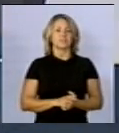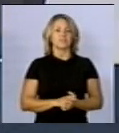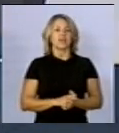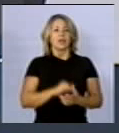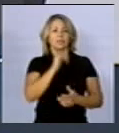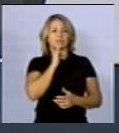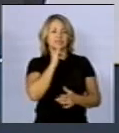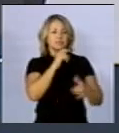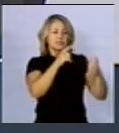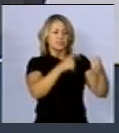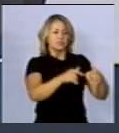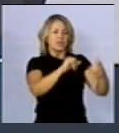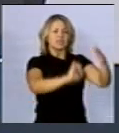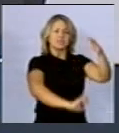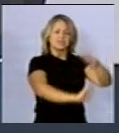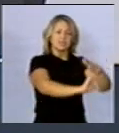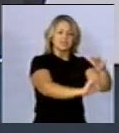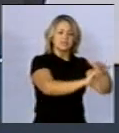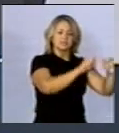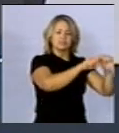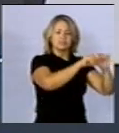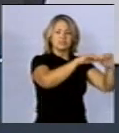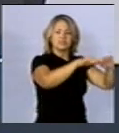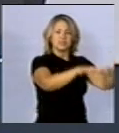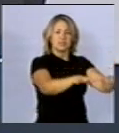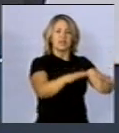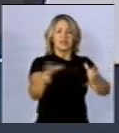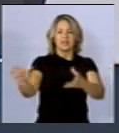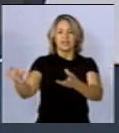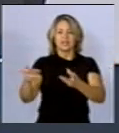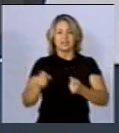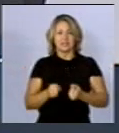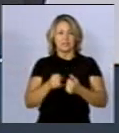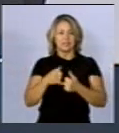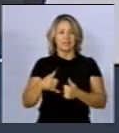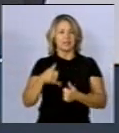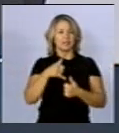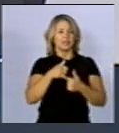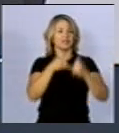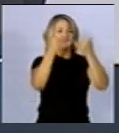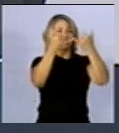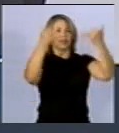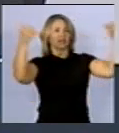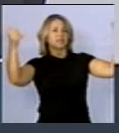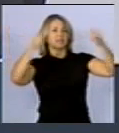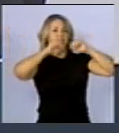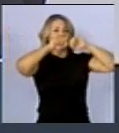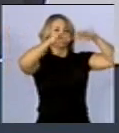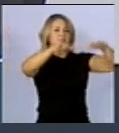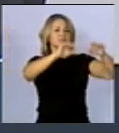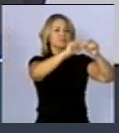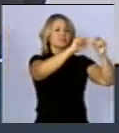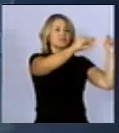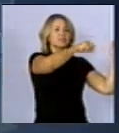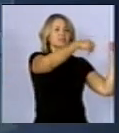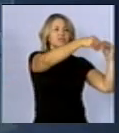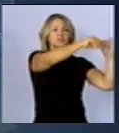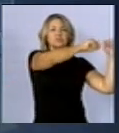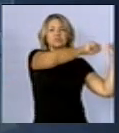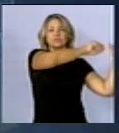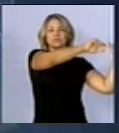referenciadas são as subestações que recebem as linhas de transmissão e fazem a distribuição. Isso.